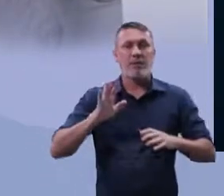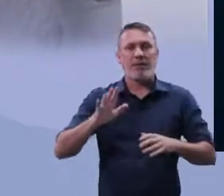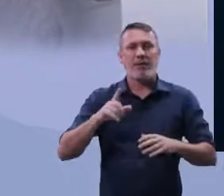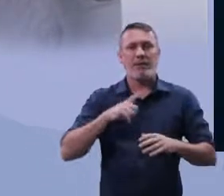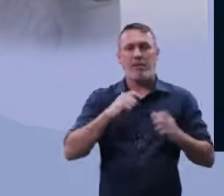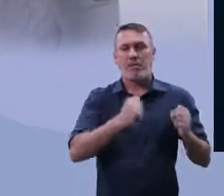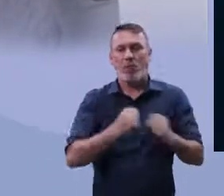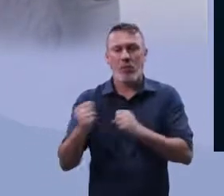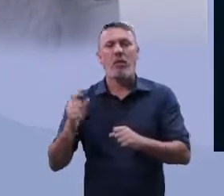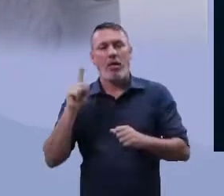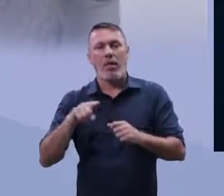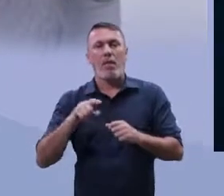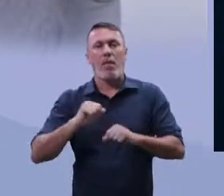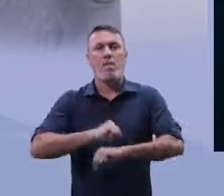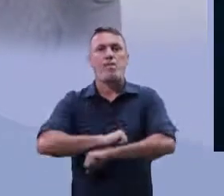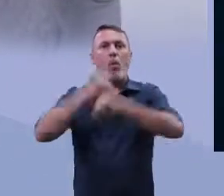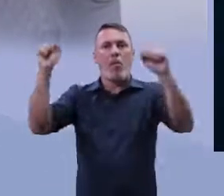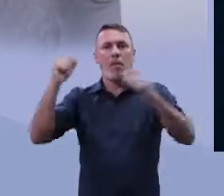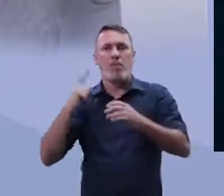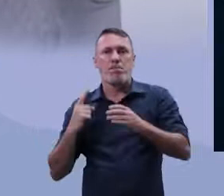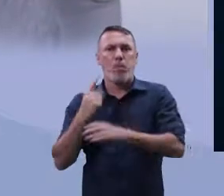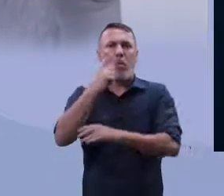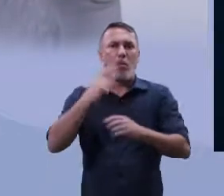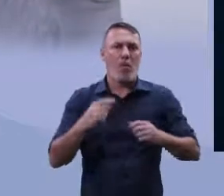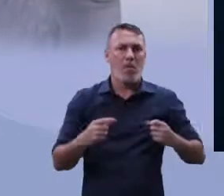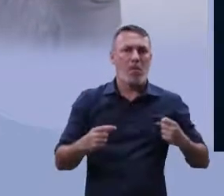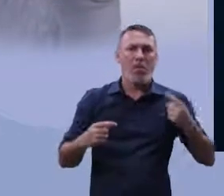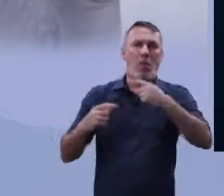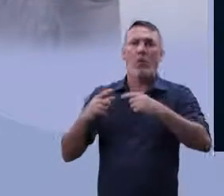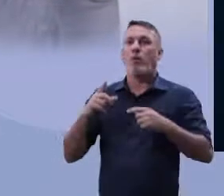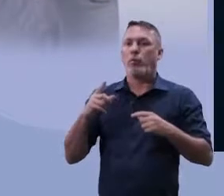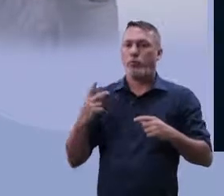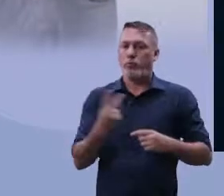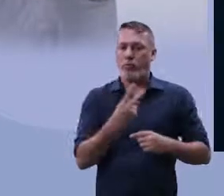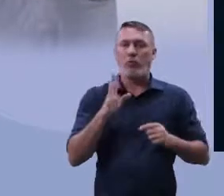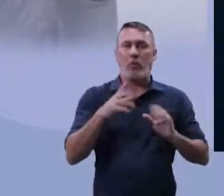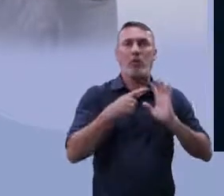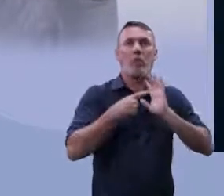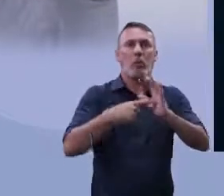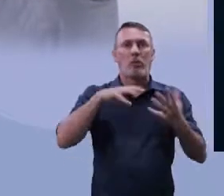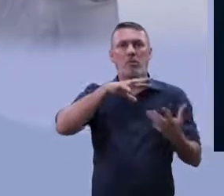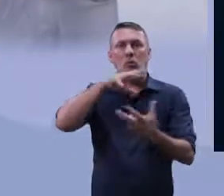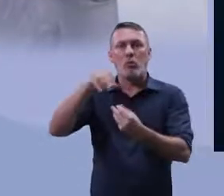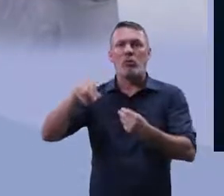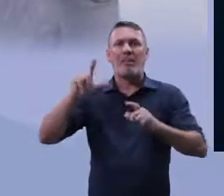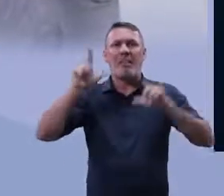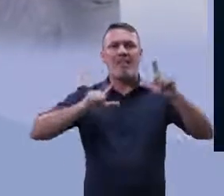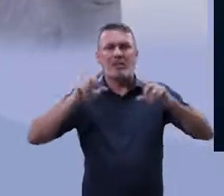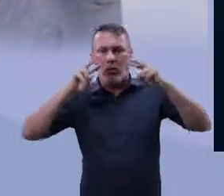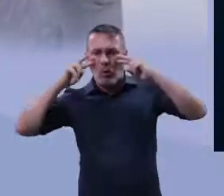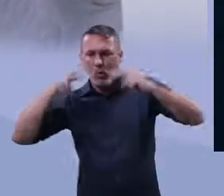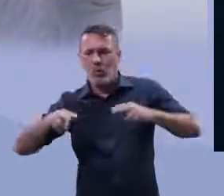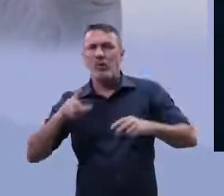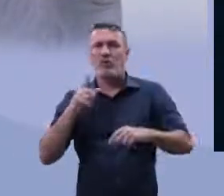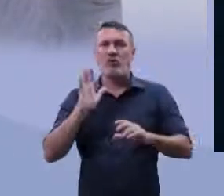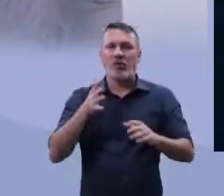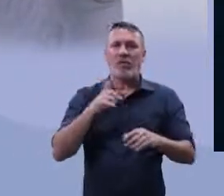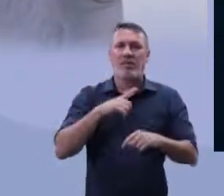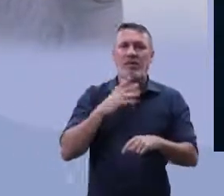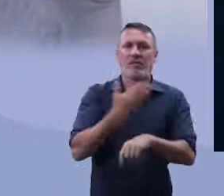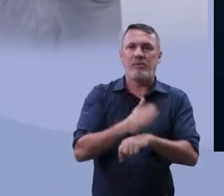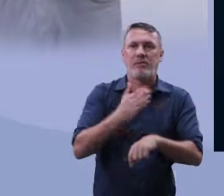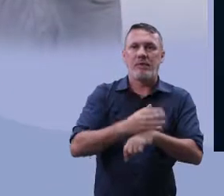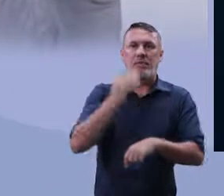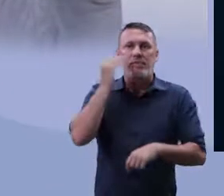uso da força através dessas armas nucleares, onde ambos mostraram, via meios de comunicação, esses testes.